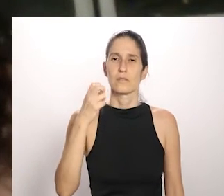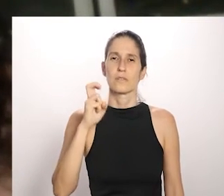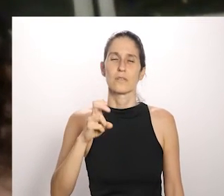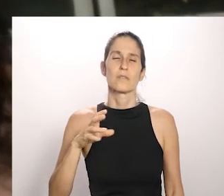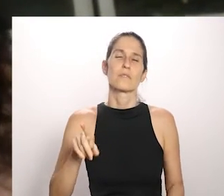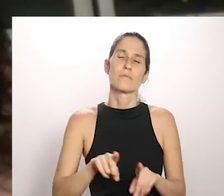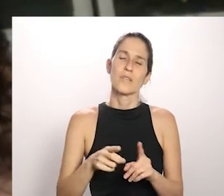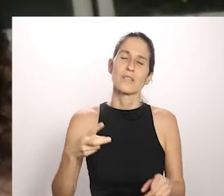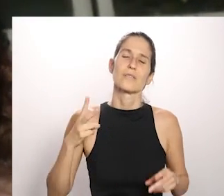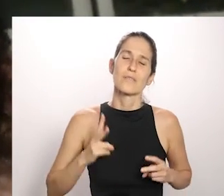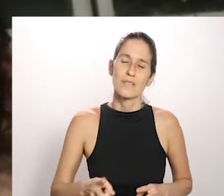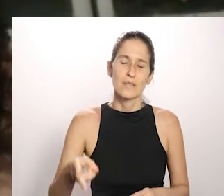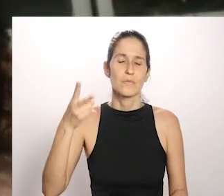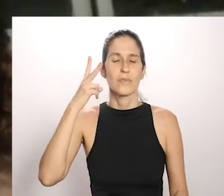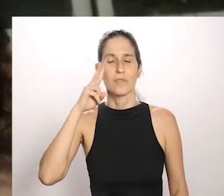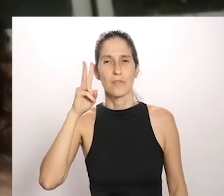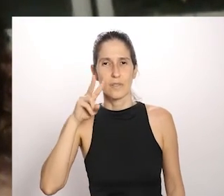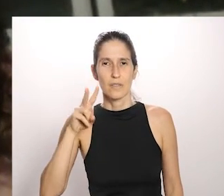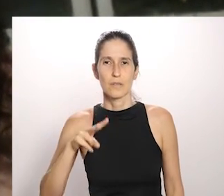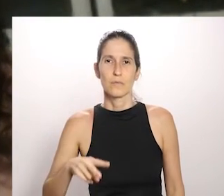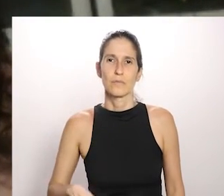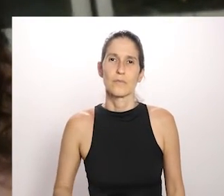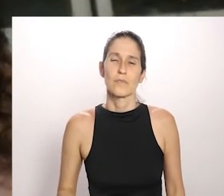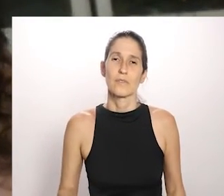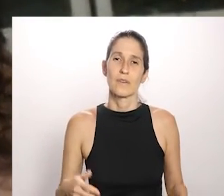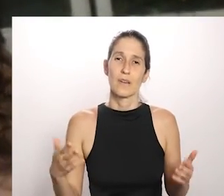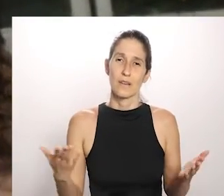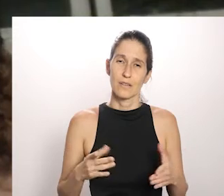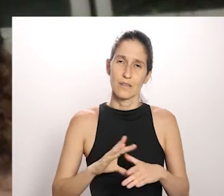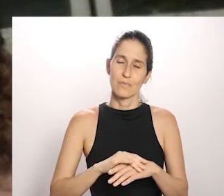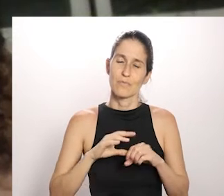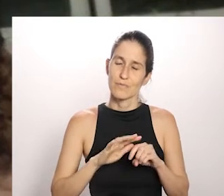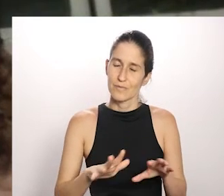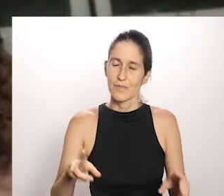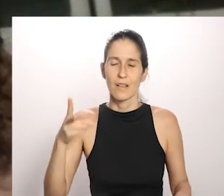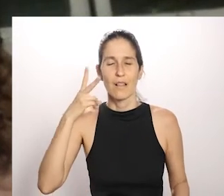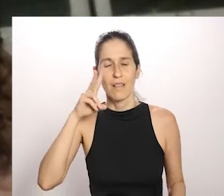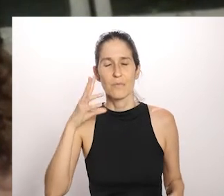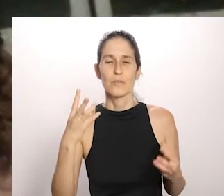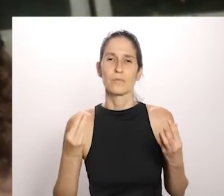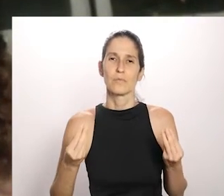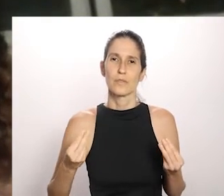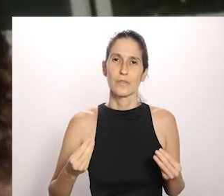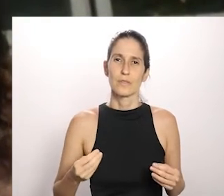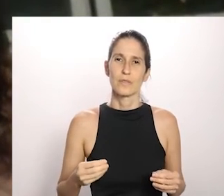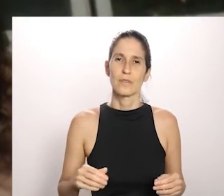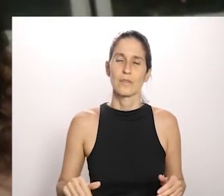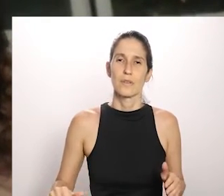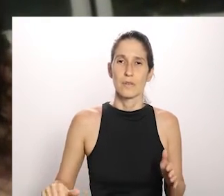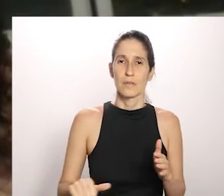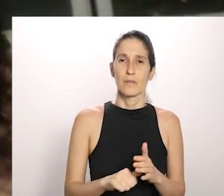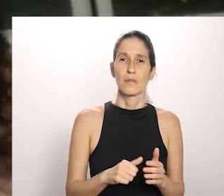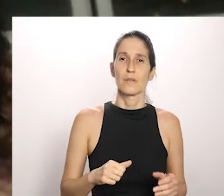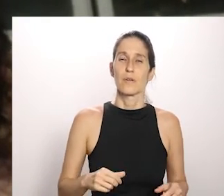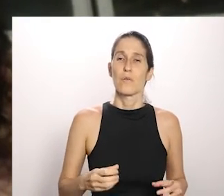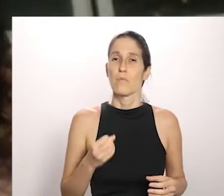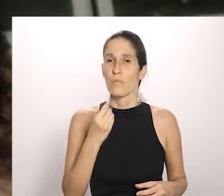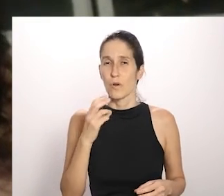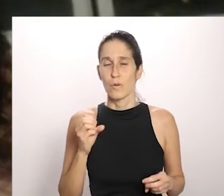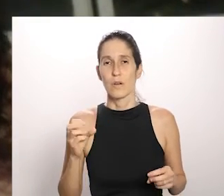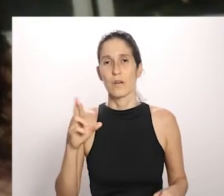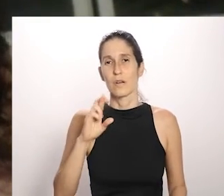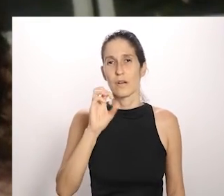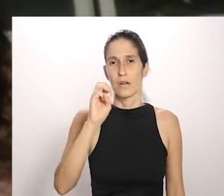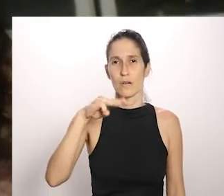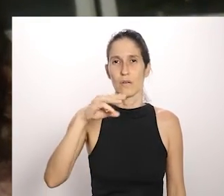sempre lembro dele dizendo duas coisas, durante essa pandemia eu lembro de duas coisas, primeiro, boa romaria faz que